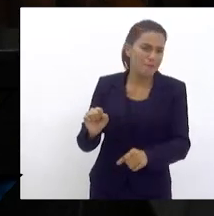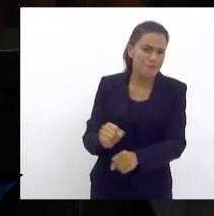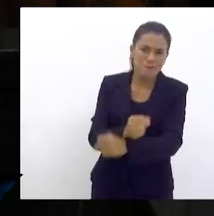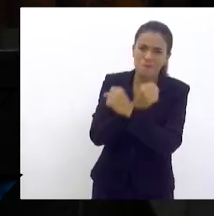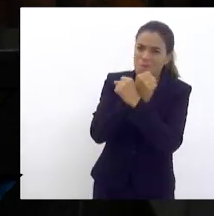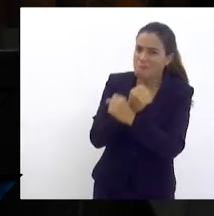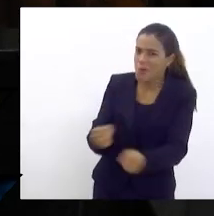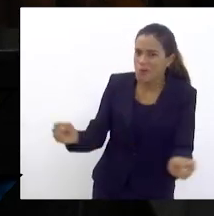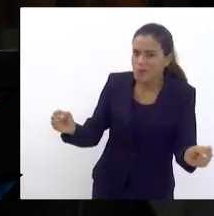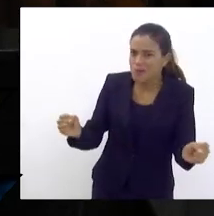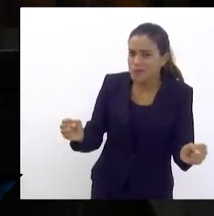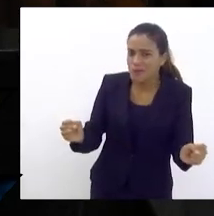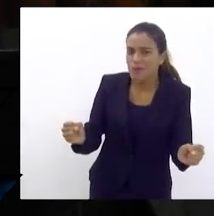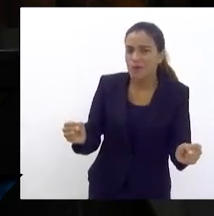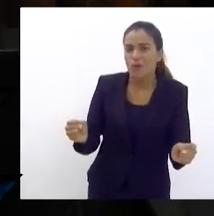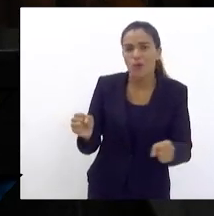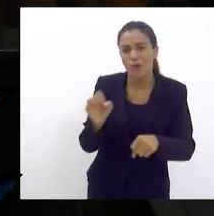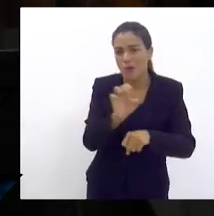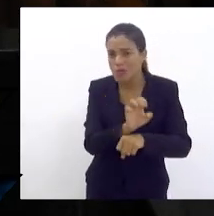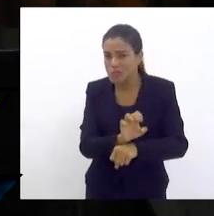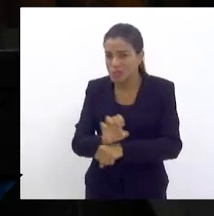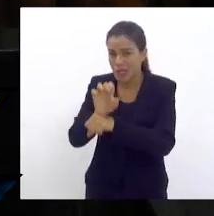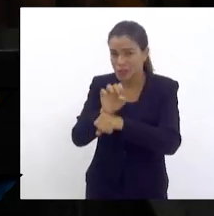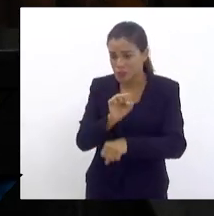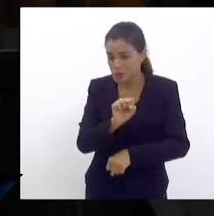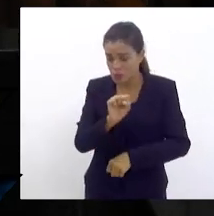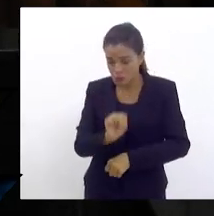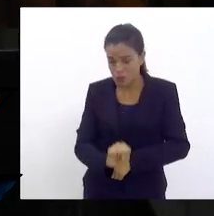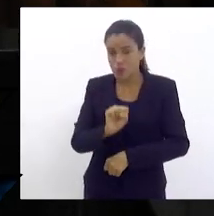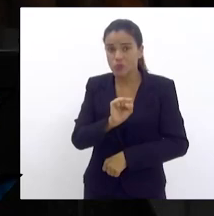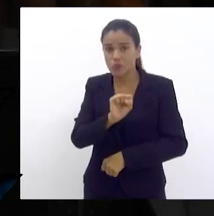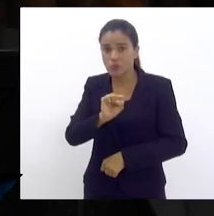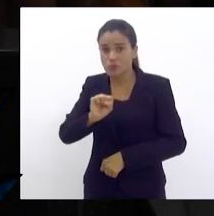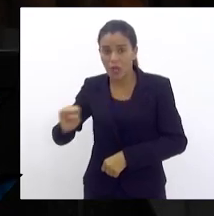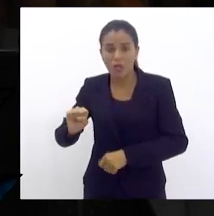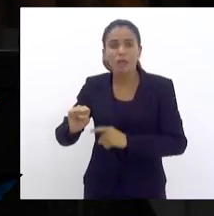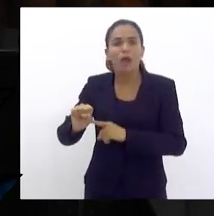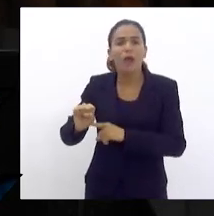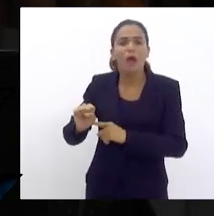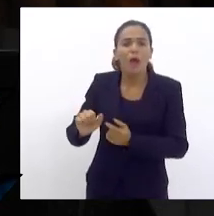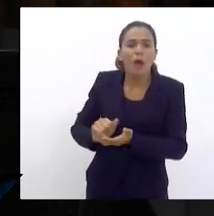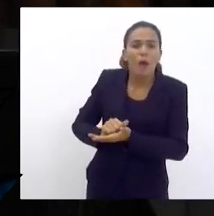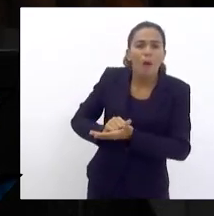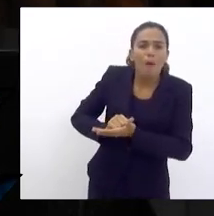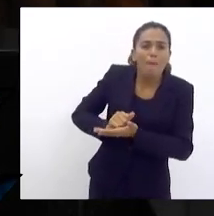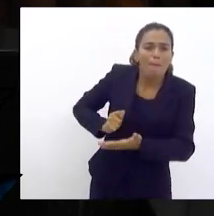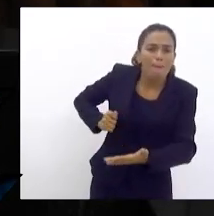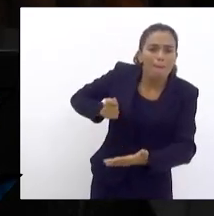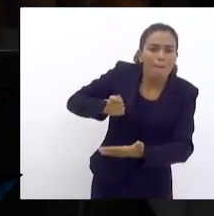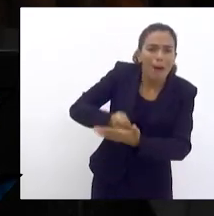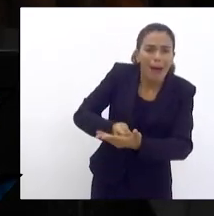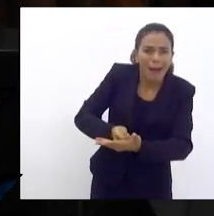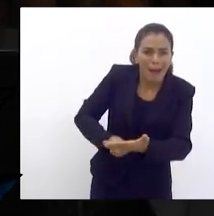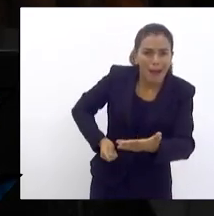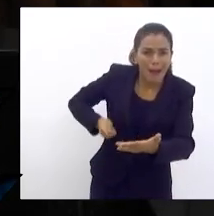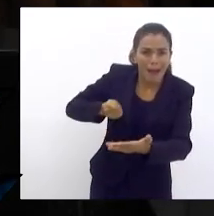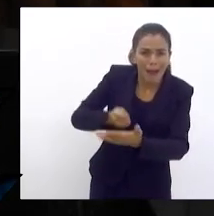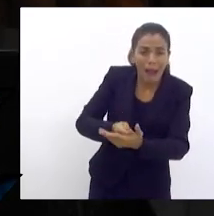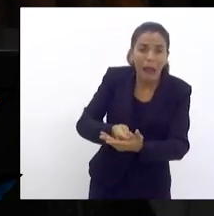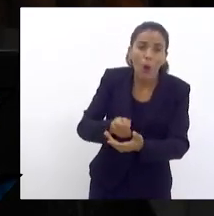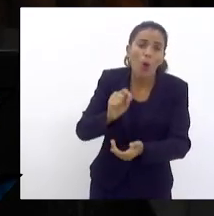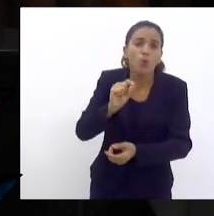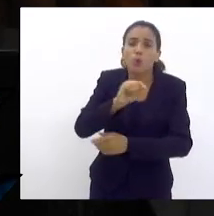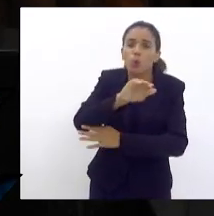os estados do Sul-Sudeste estarem pagando de serviço da Dívida União